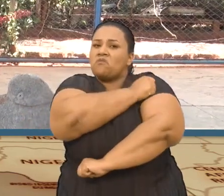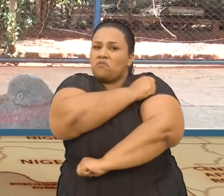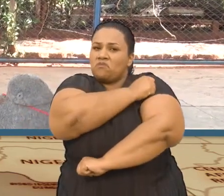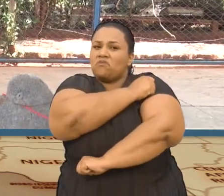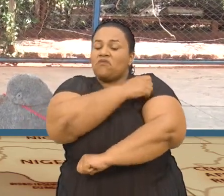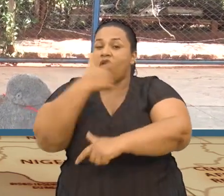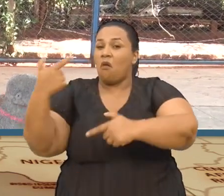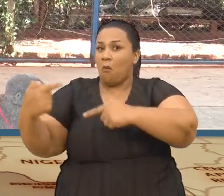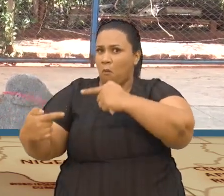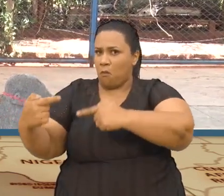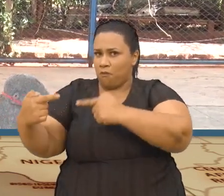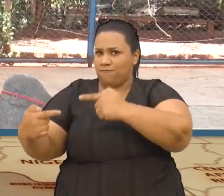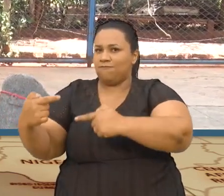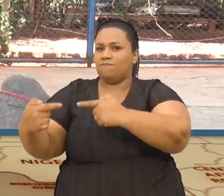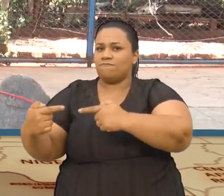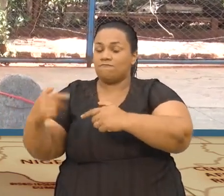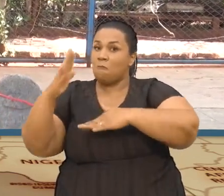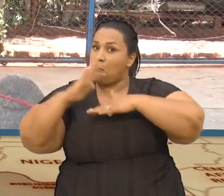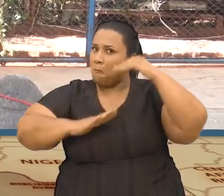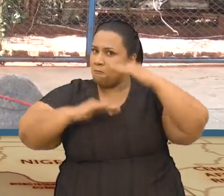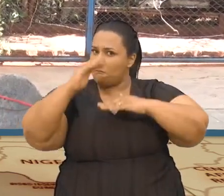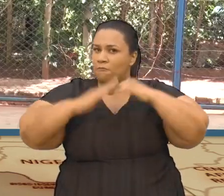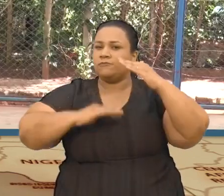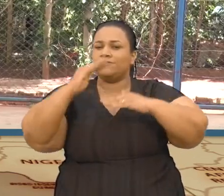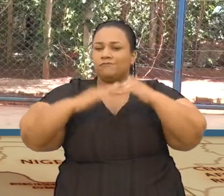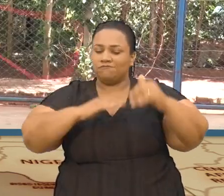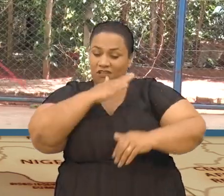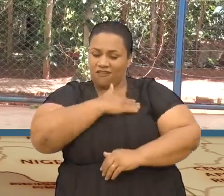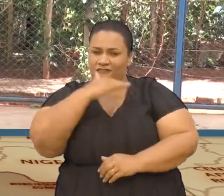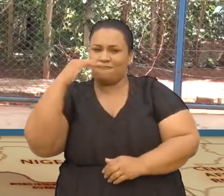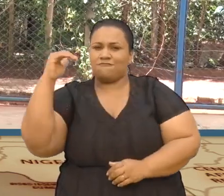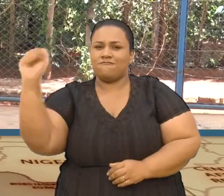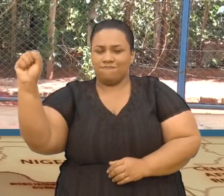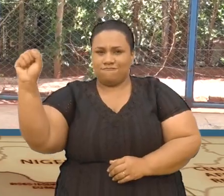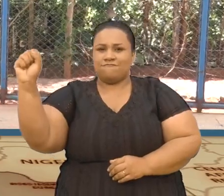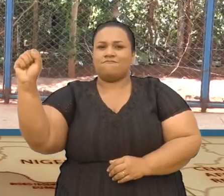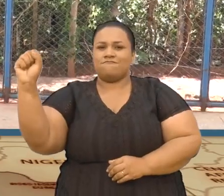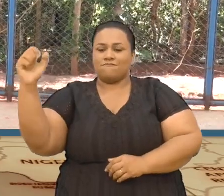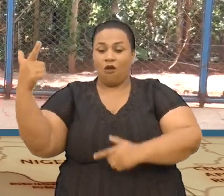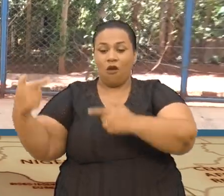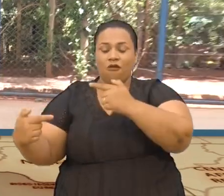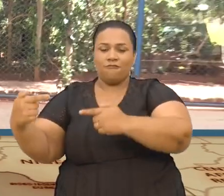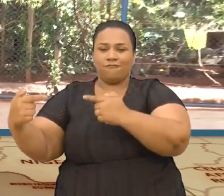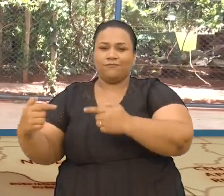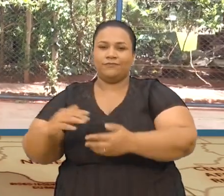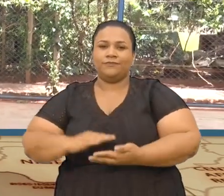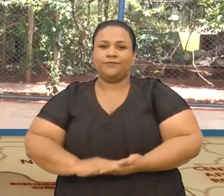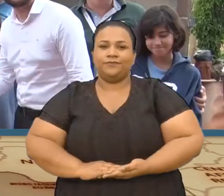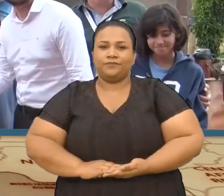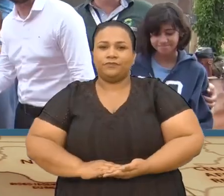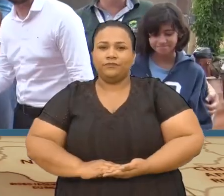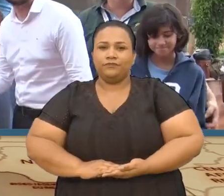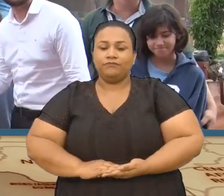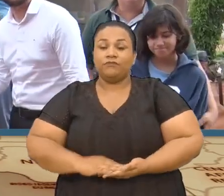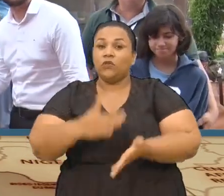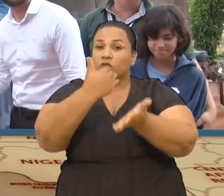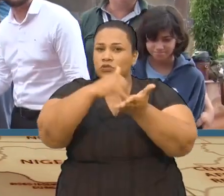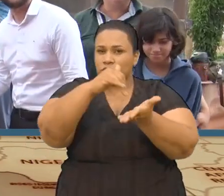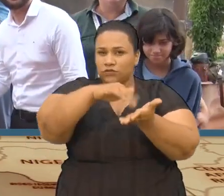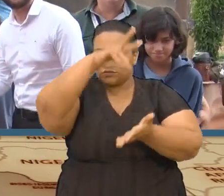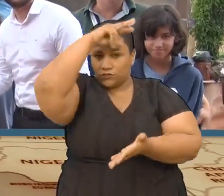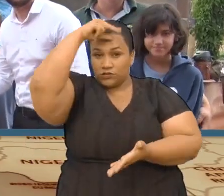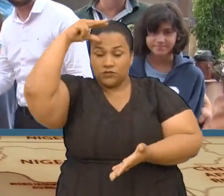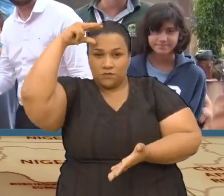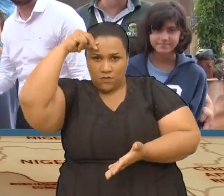competidores Profissionais E campeões Na modalidade O secretário De